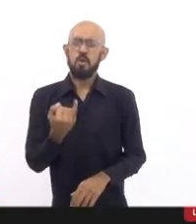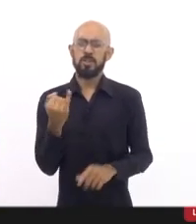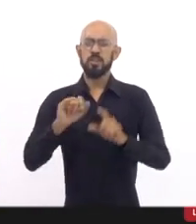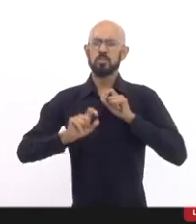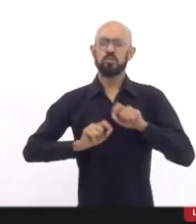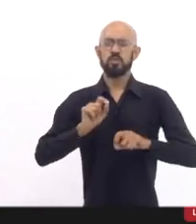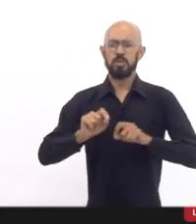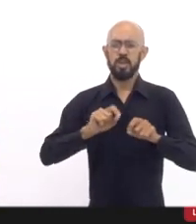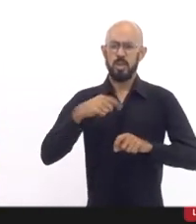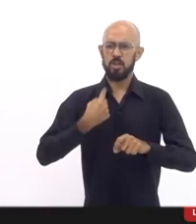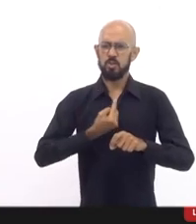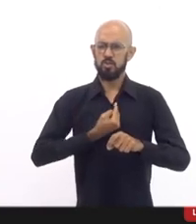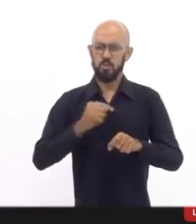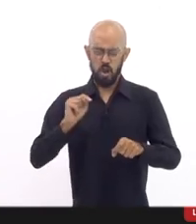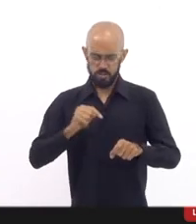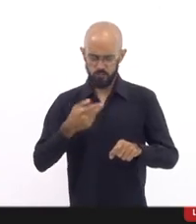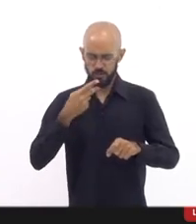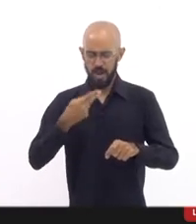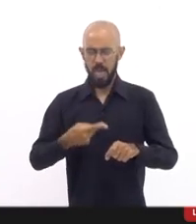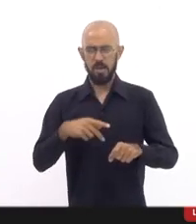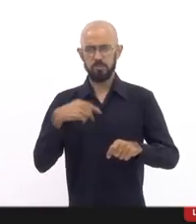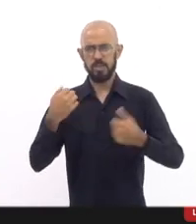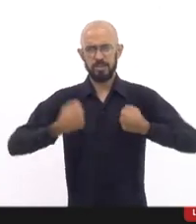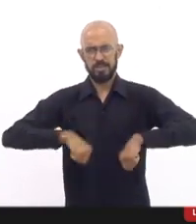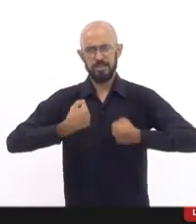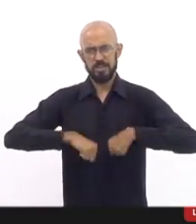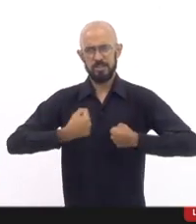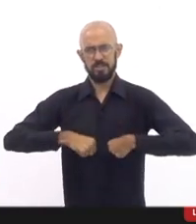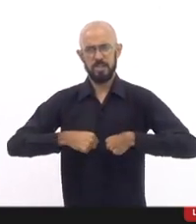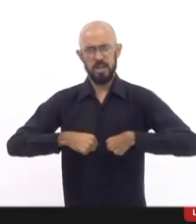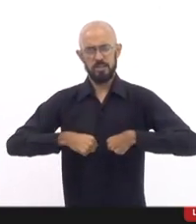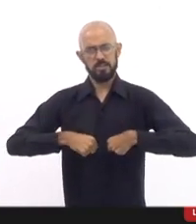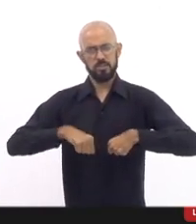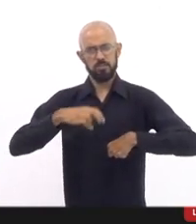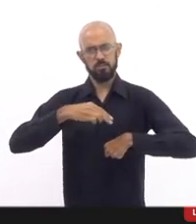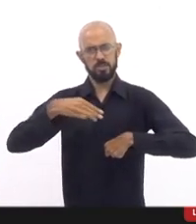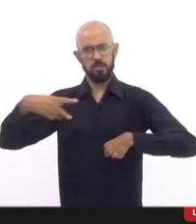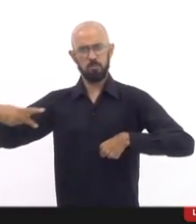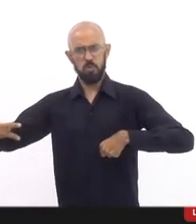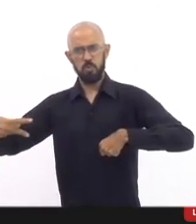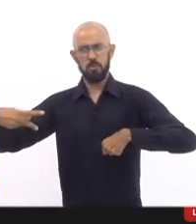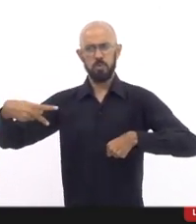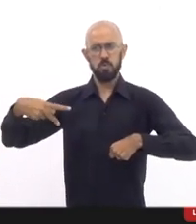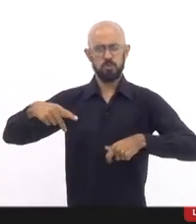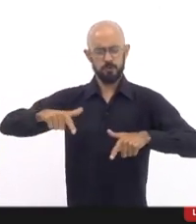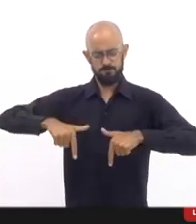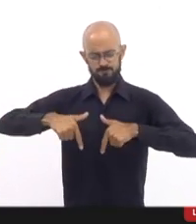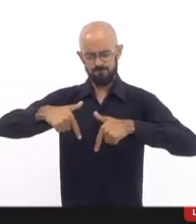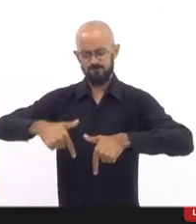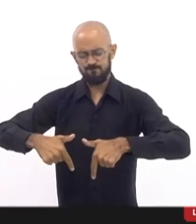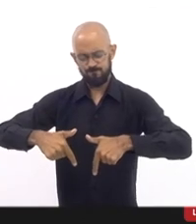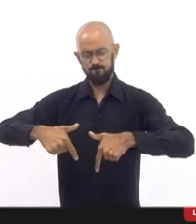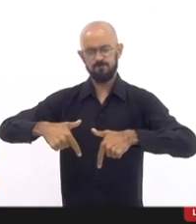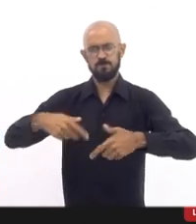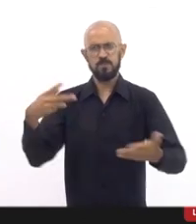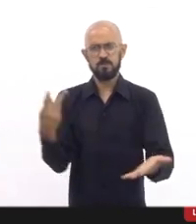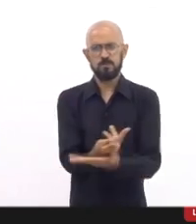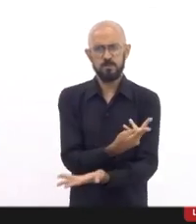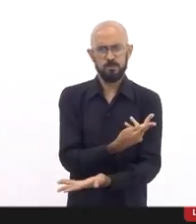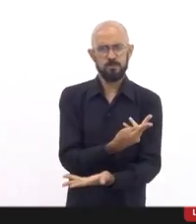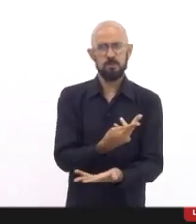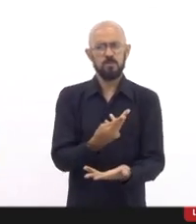destacar a necessidade do Ministério Público enfrentar esses casos com uma perspectiva